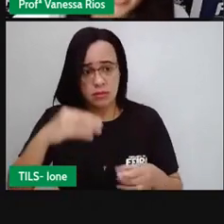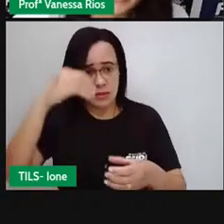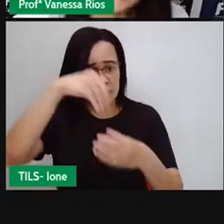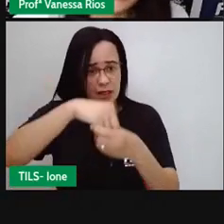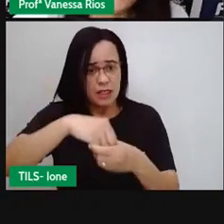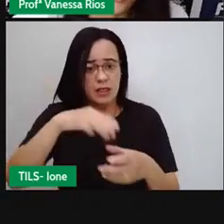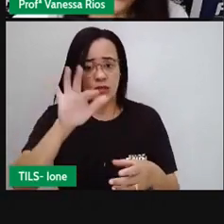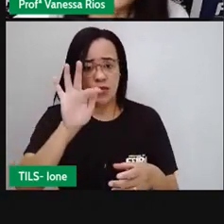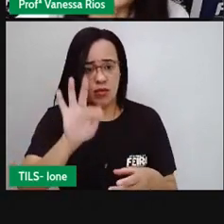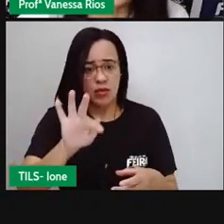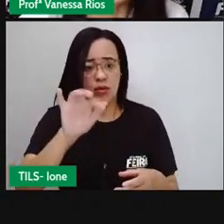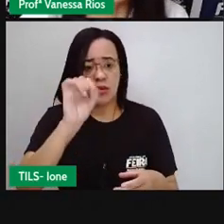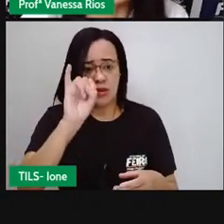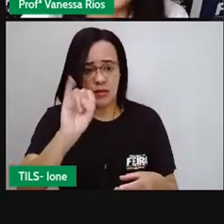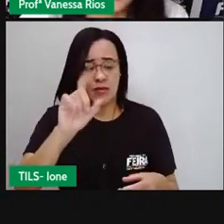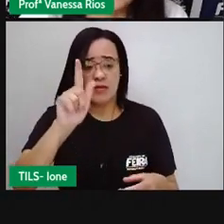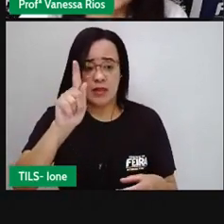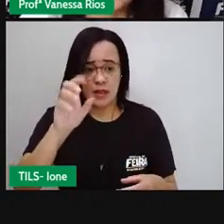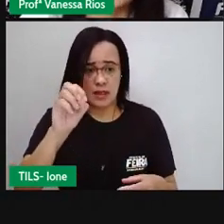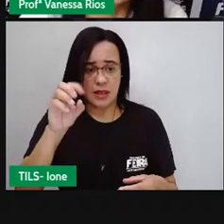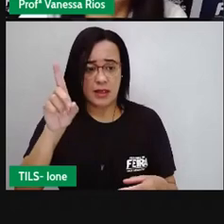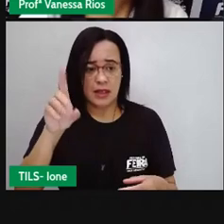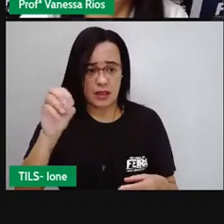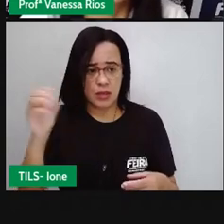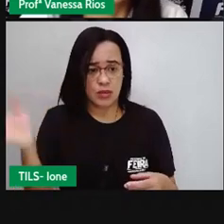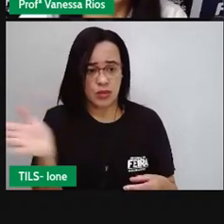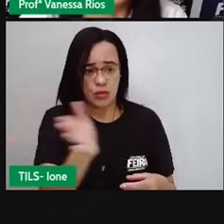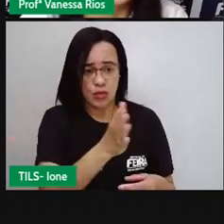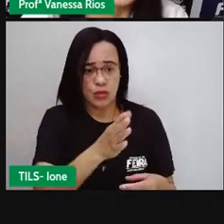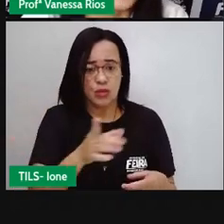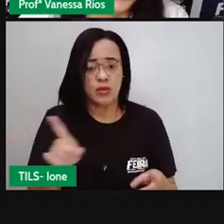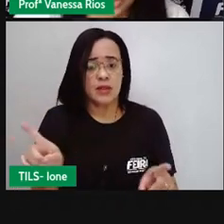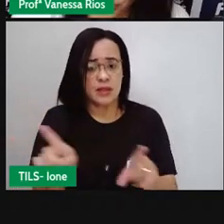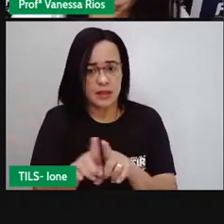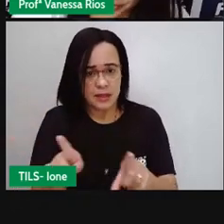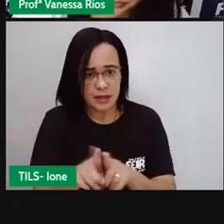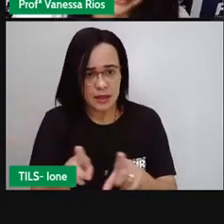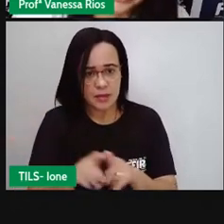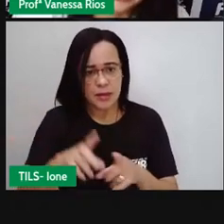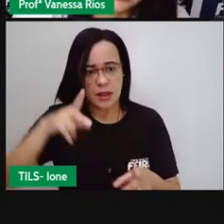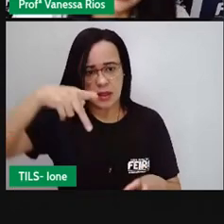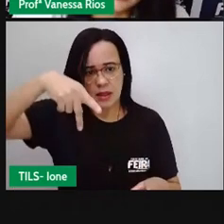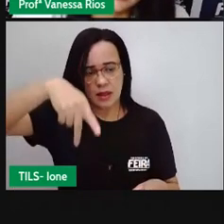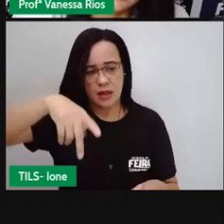E aí eles são órgãos auxiliares dentro do sistema digestório.